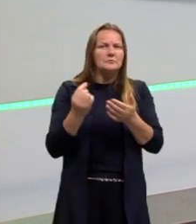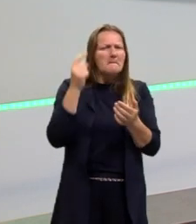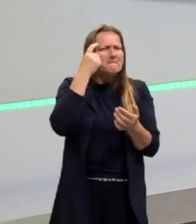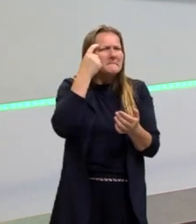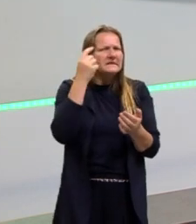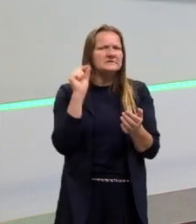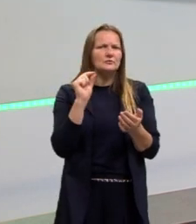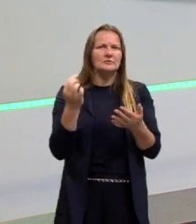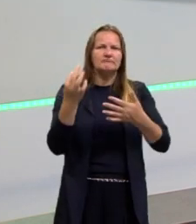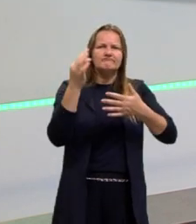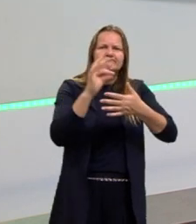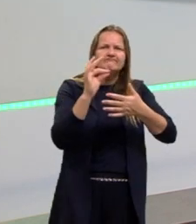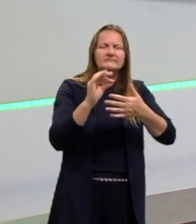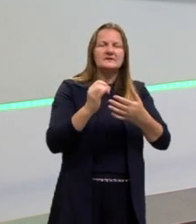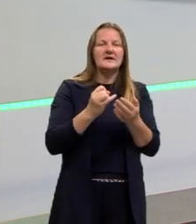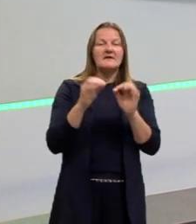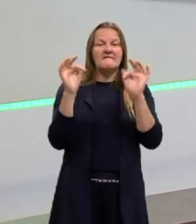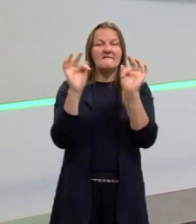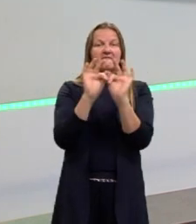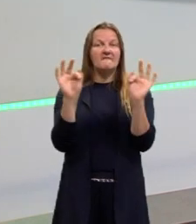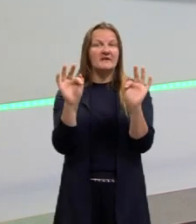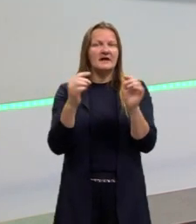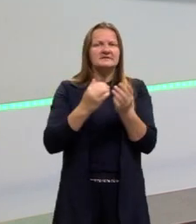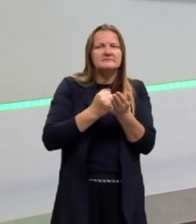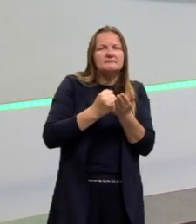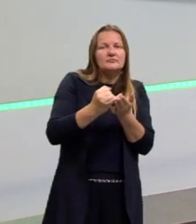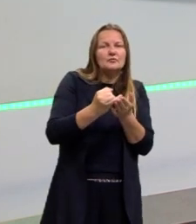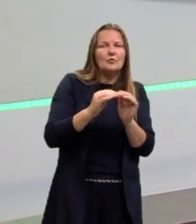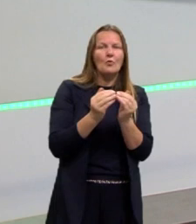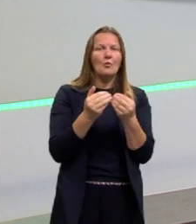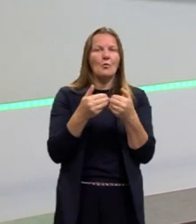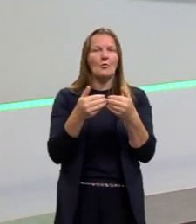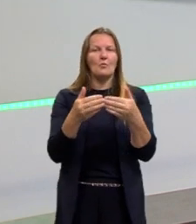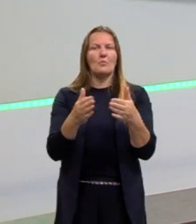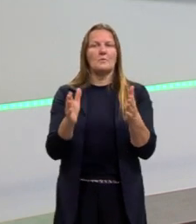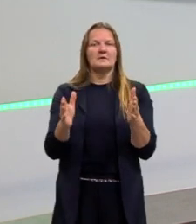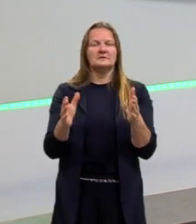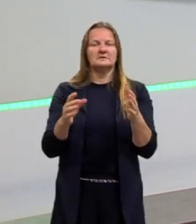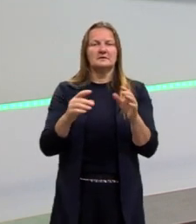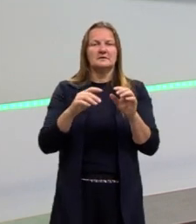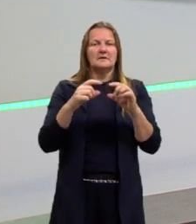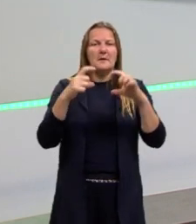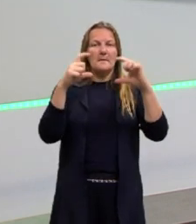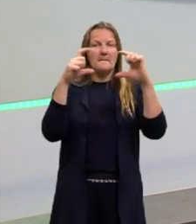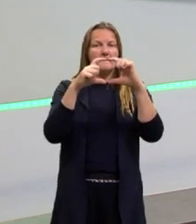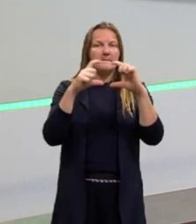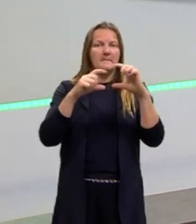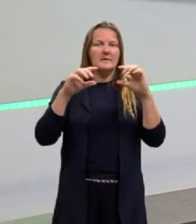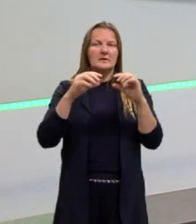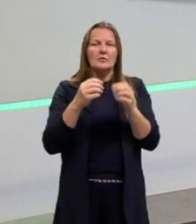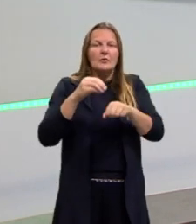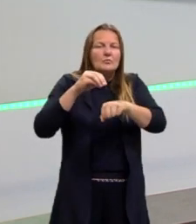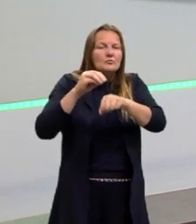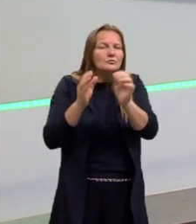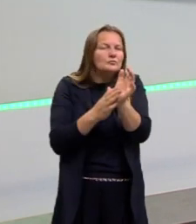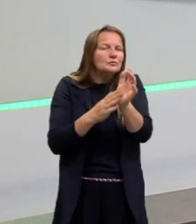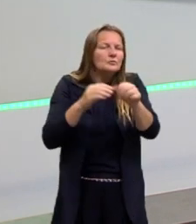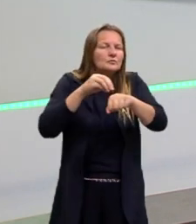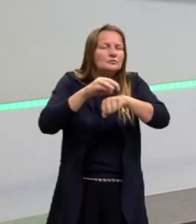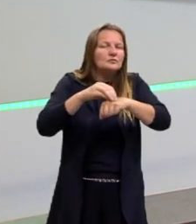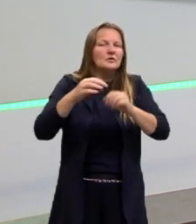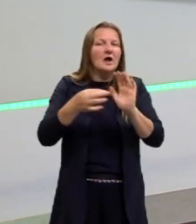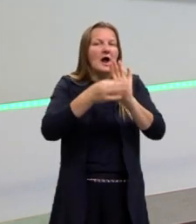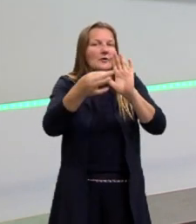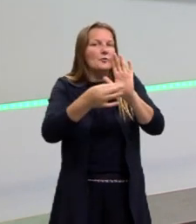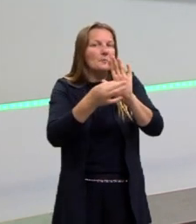A introdução vai ter lá a frase introdutória, vai ter a tese e vai ter o último período lá que vai dar a sugestão de quais são os argumentos